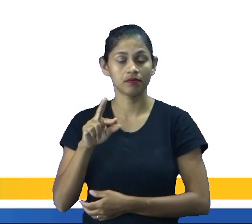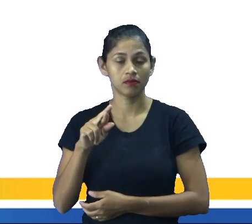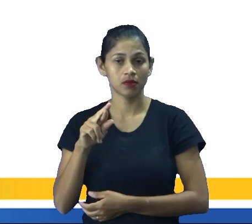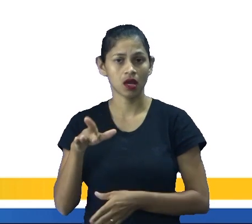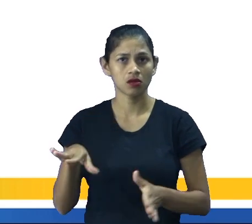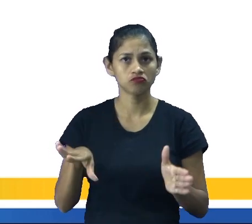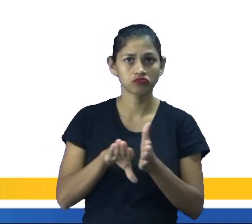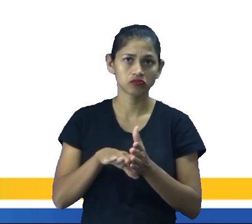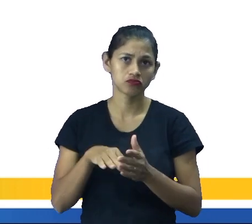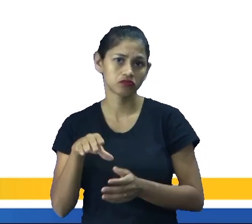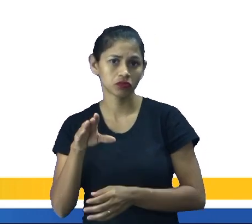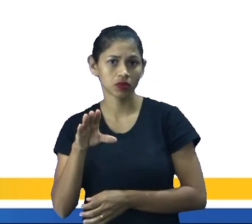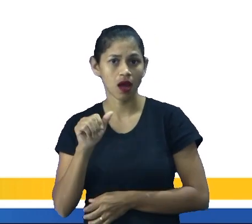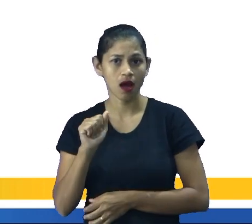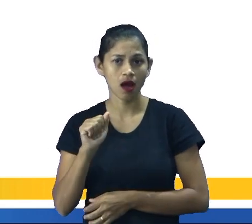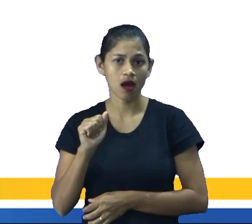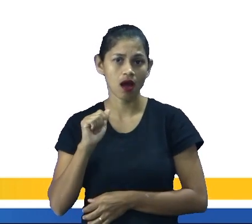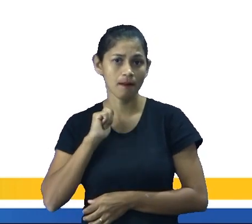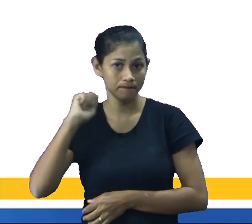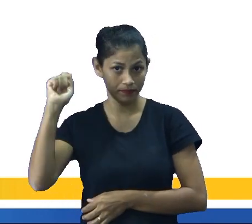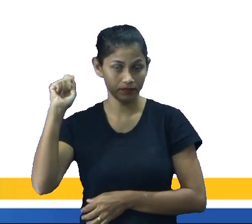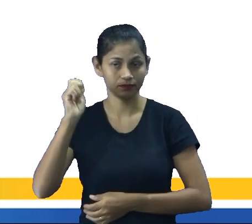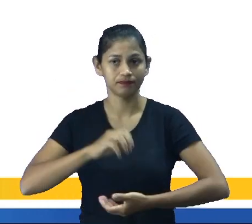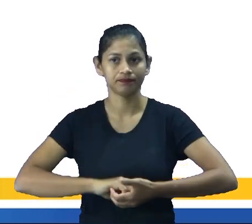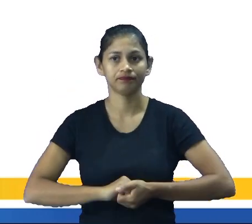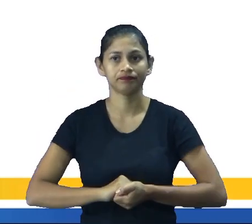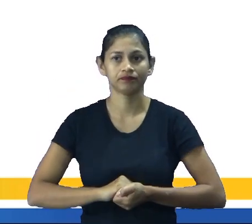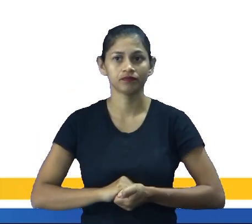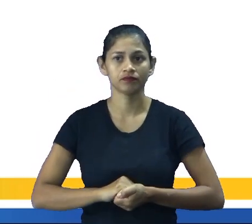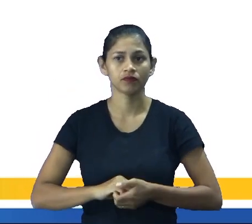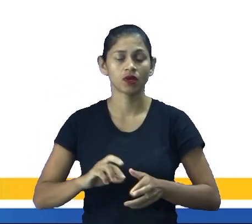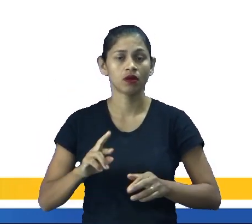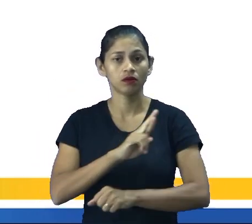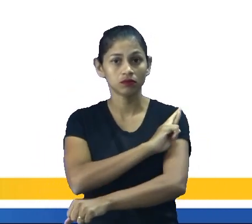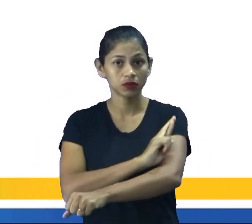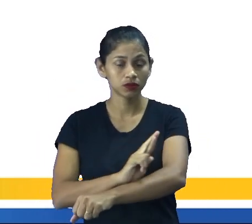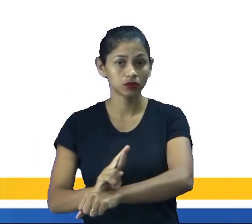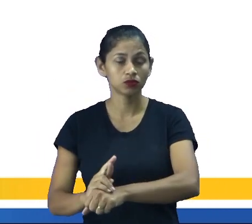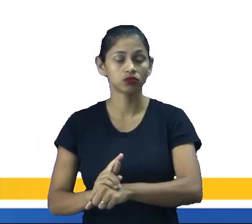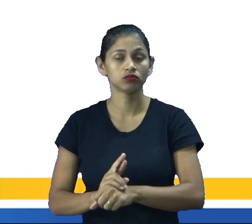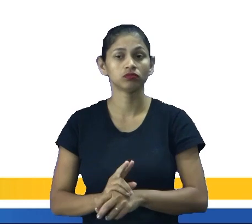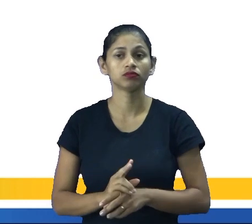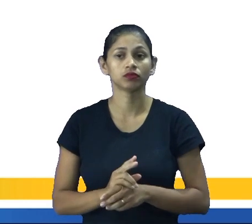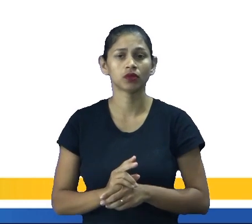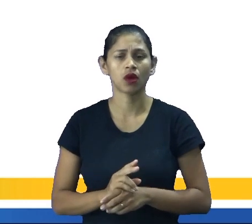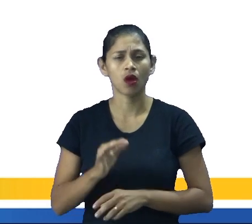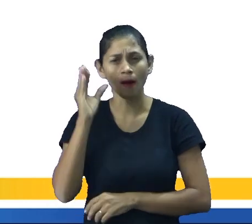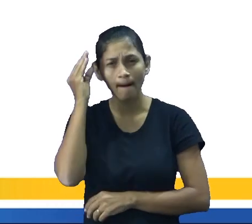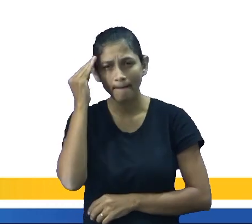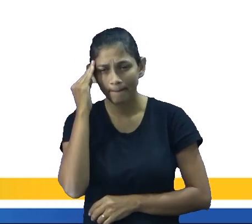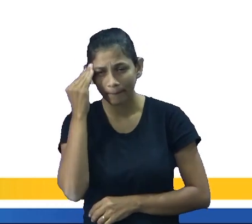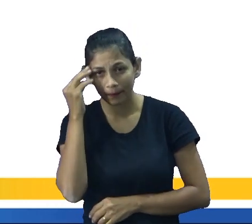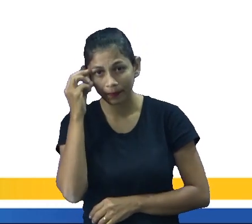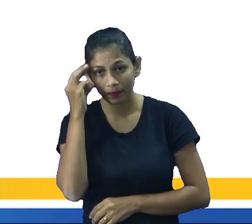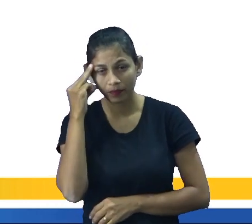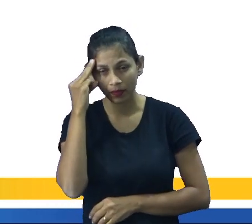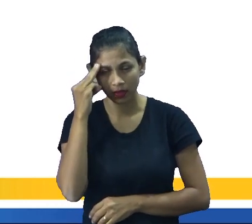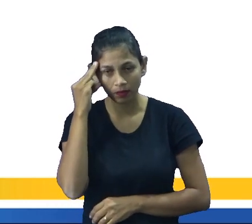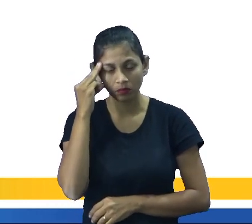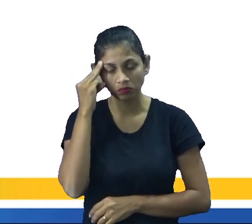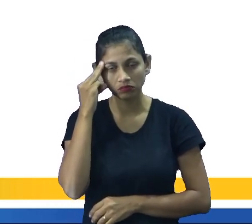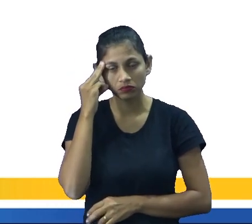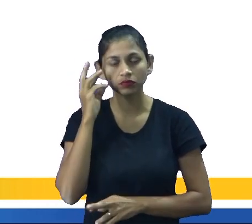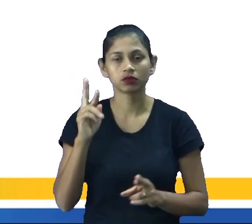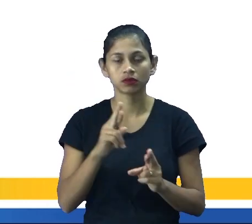A Páscoa é uma celebração do calendário religioso cristão, em memória à crucificação e à ressurreição de Jesus Cristo, segundo